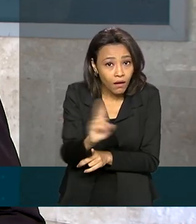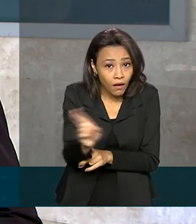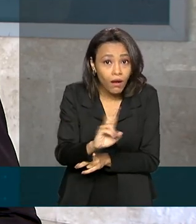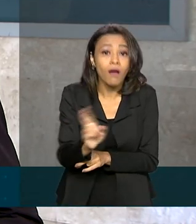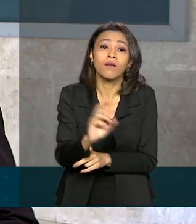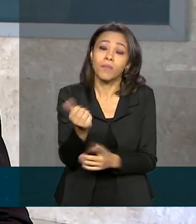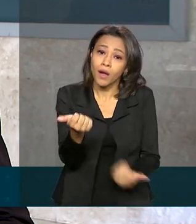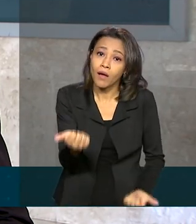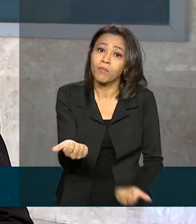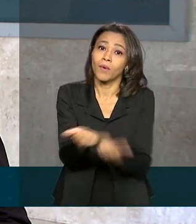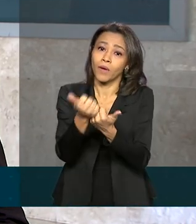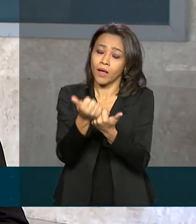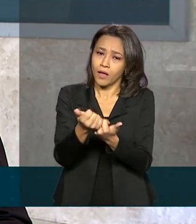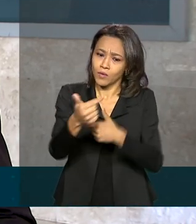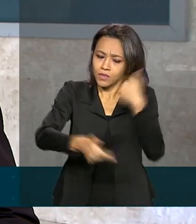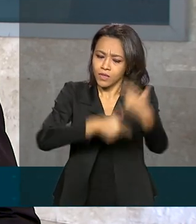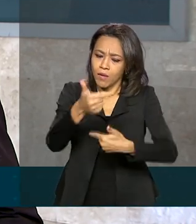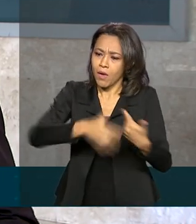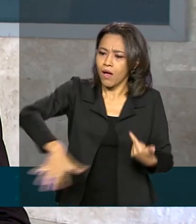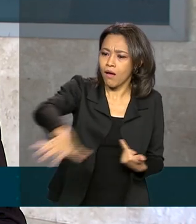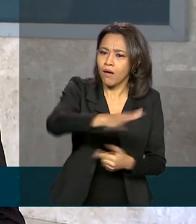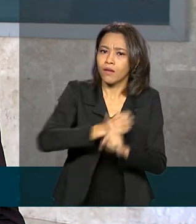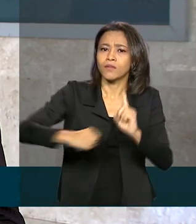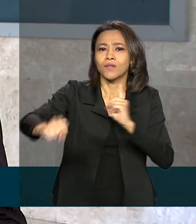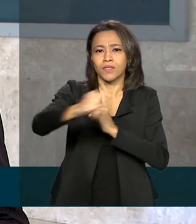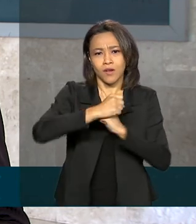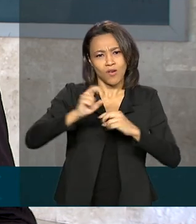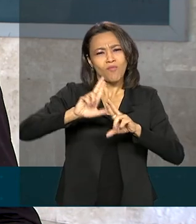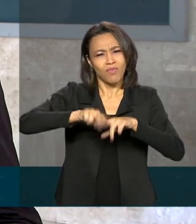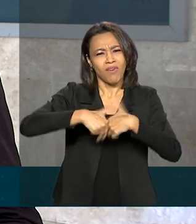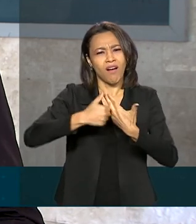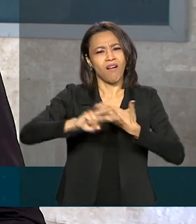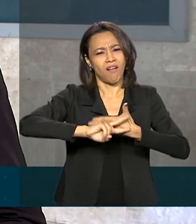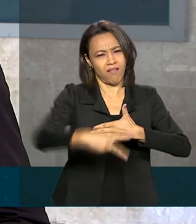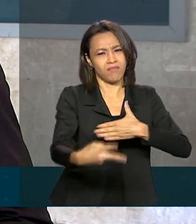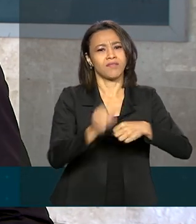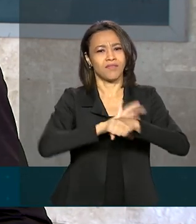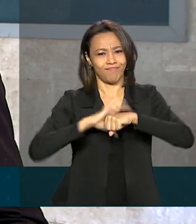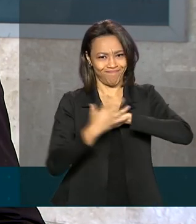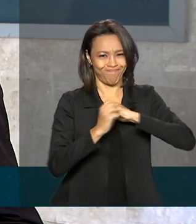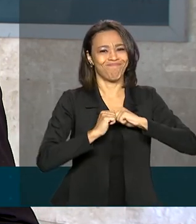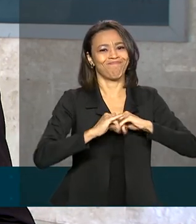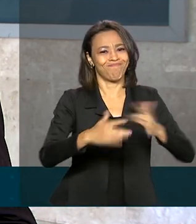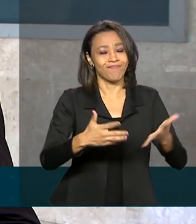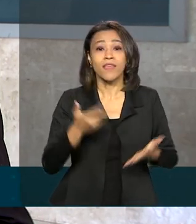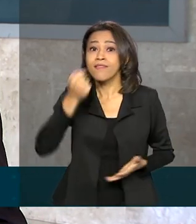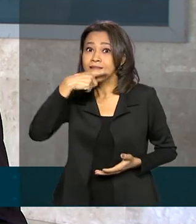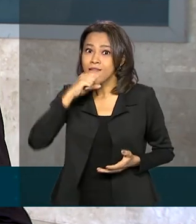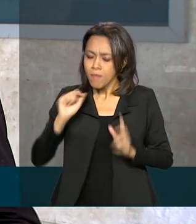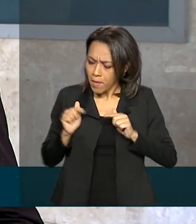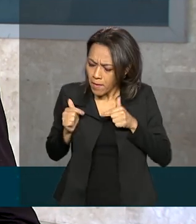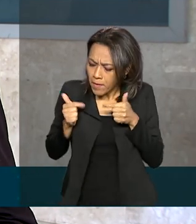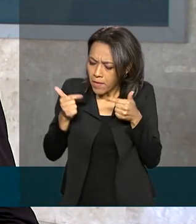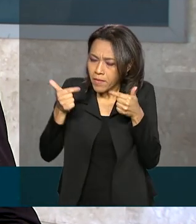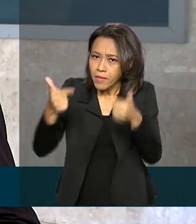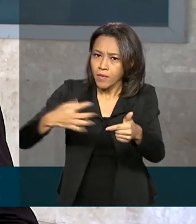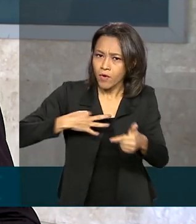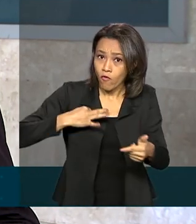os efeitos sociais e econômicos da pandemia do novo coronavírus. E quem se dedica ao trabalho voluntário tem um papel